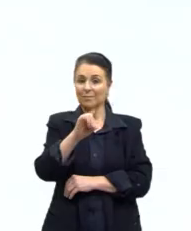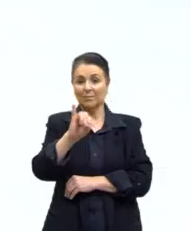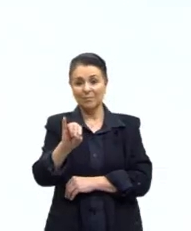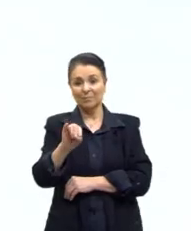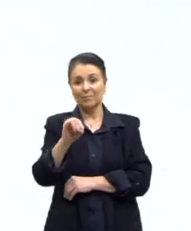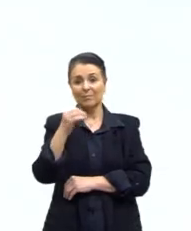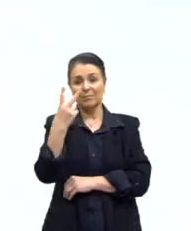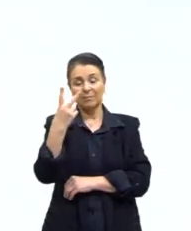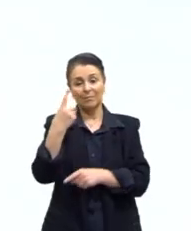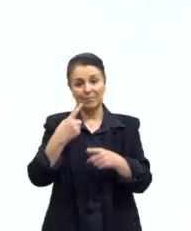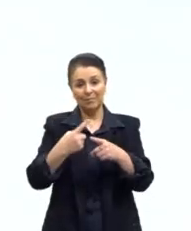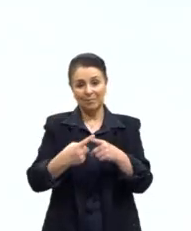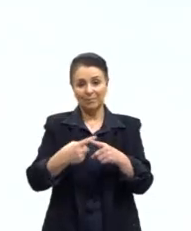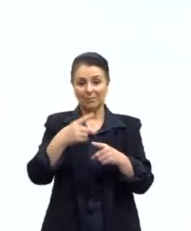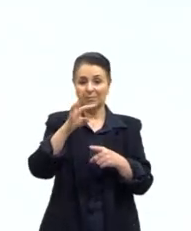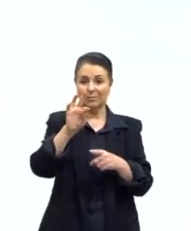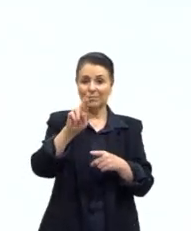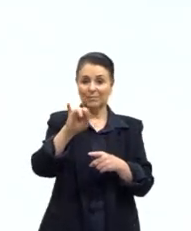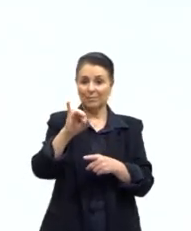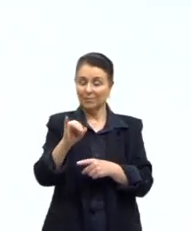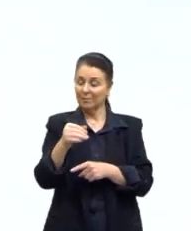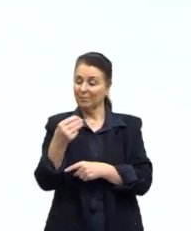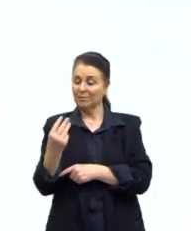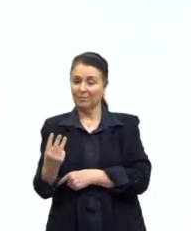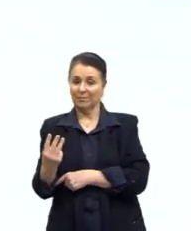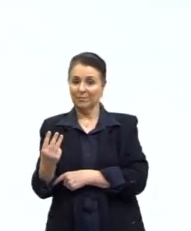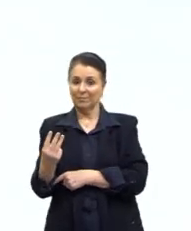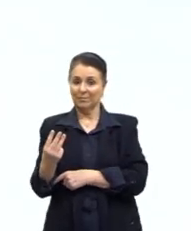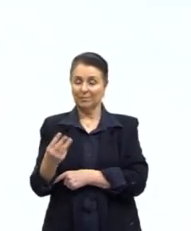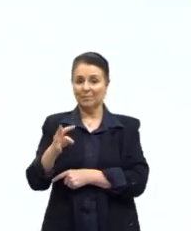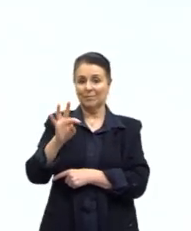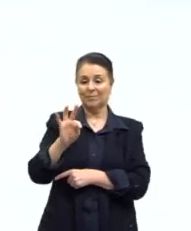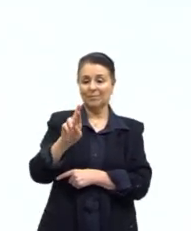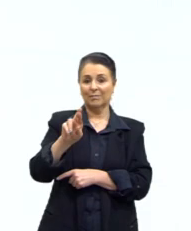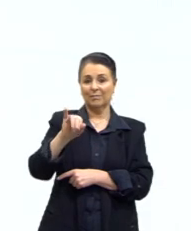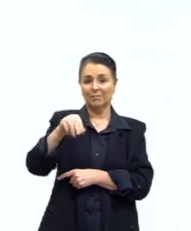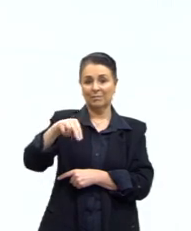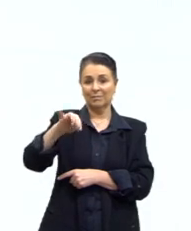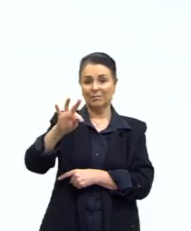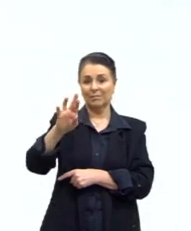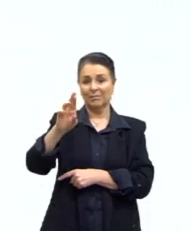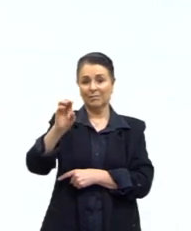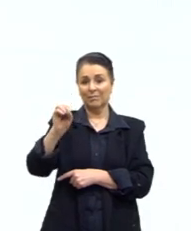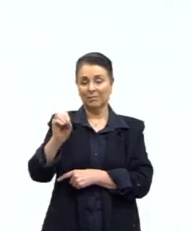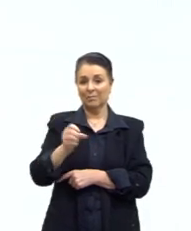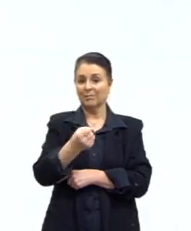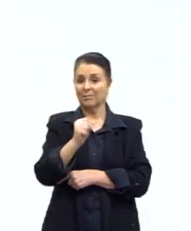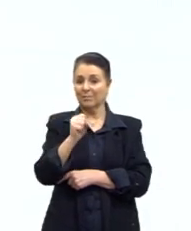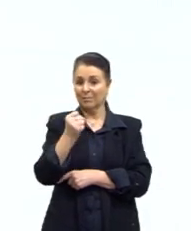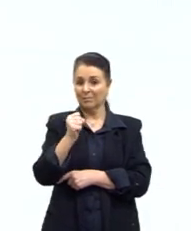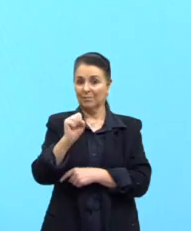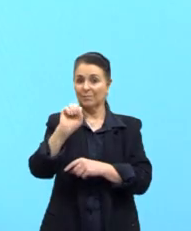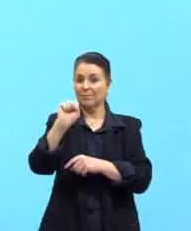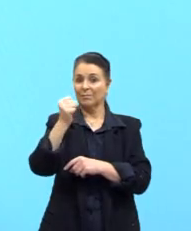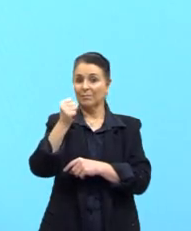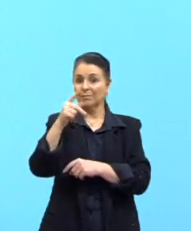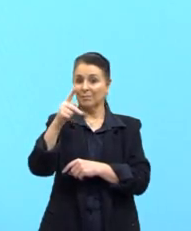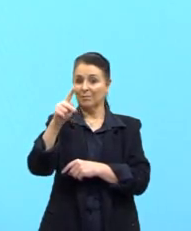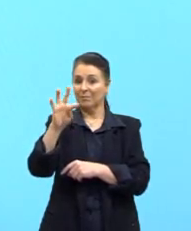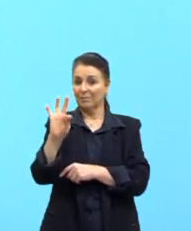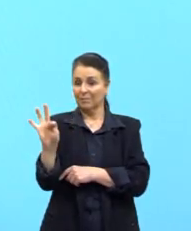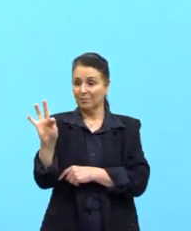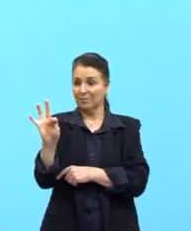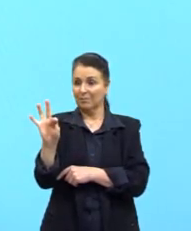repetições, tri para três repetições. Então, trinitro, e aí sim, oito carbonos é oct. An,